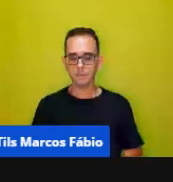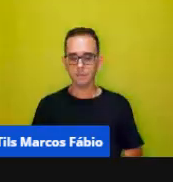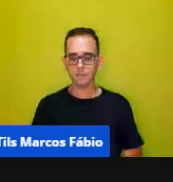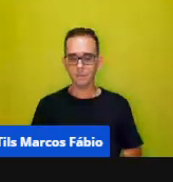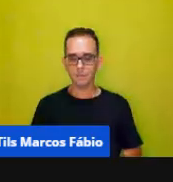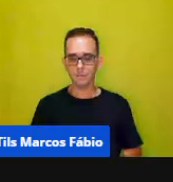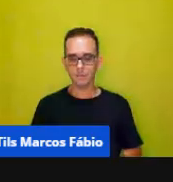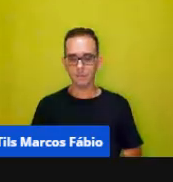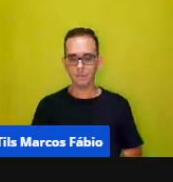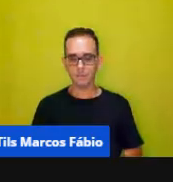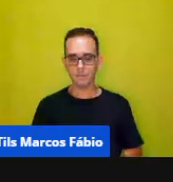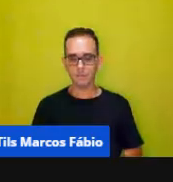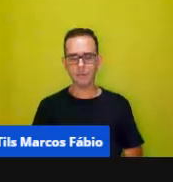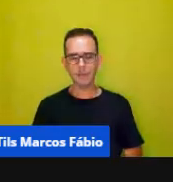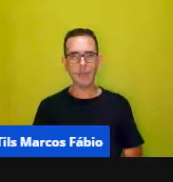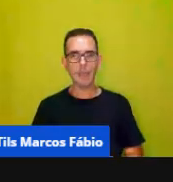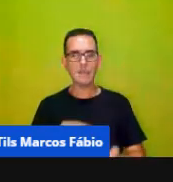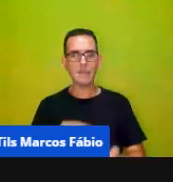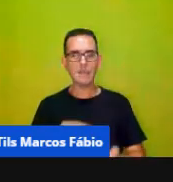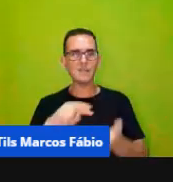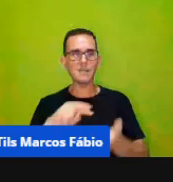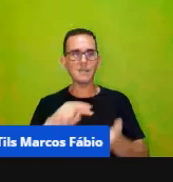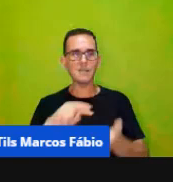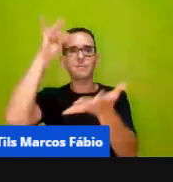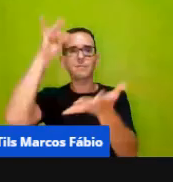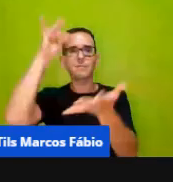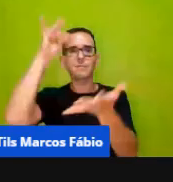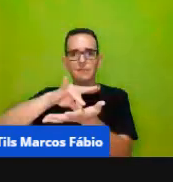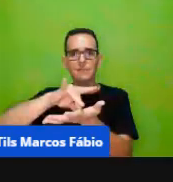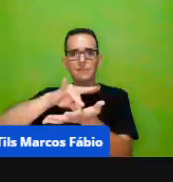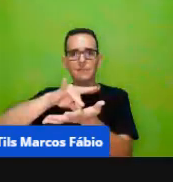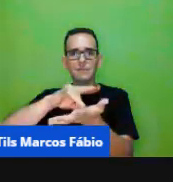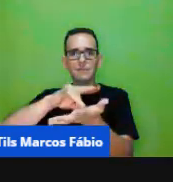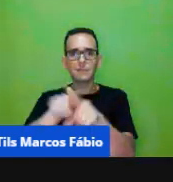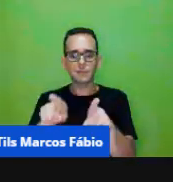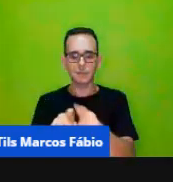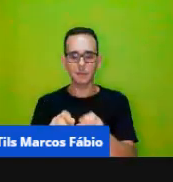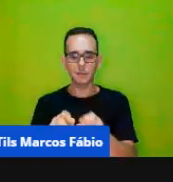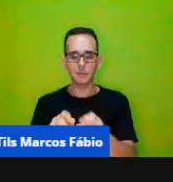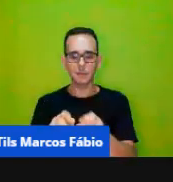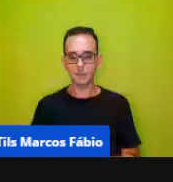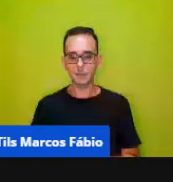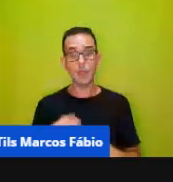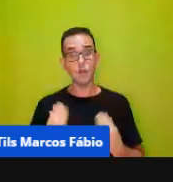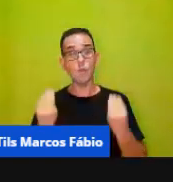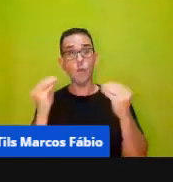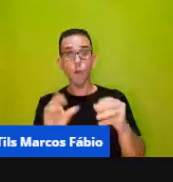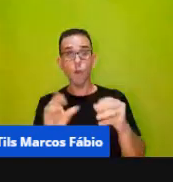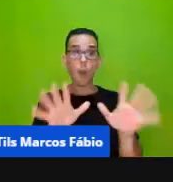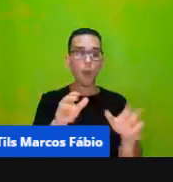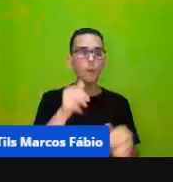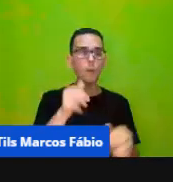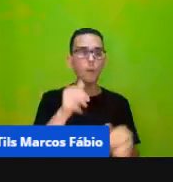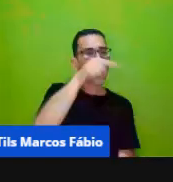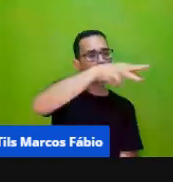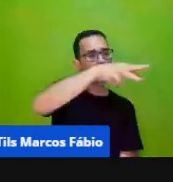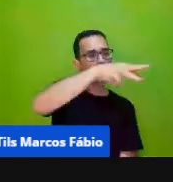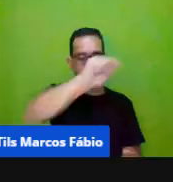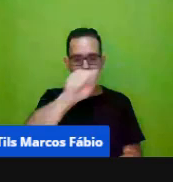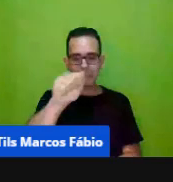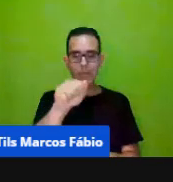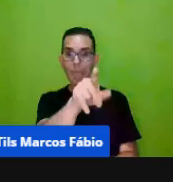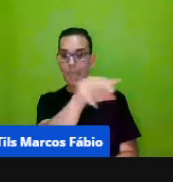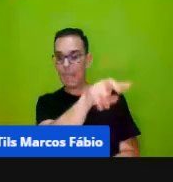simulação da realidade tenho dois exemplos de simulação da realidade eu coloco para as crianças olha a Maria e a irmã estavam prontas para sair